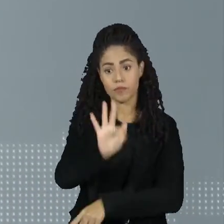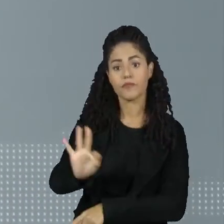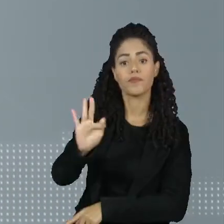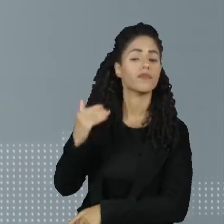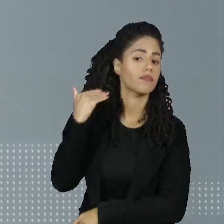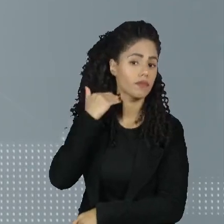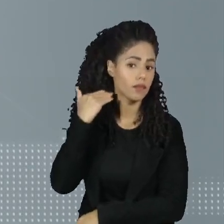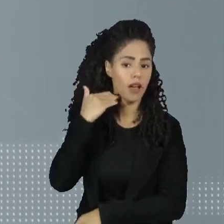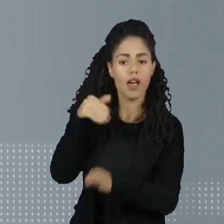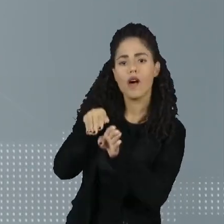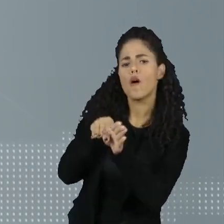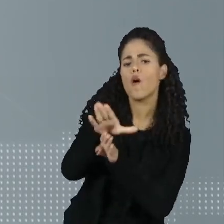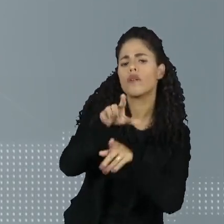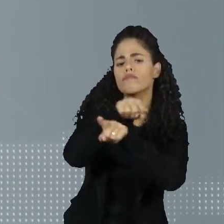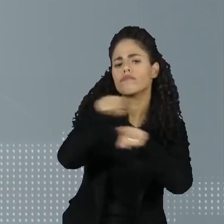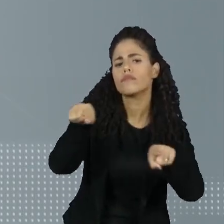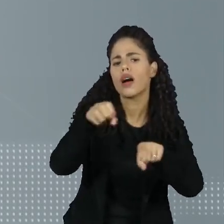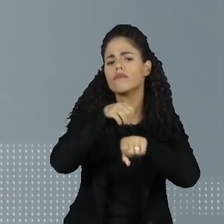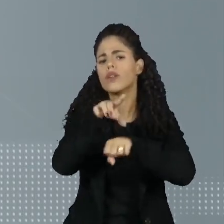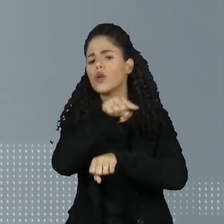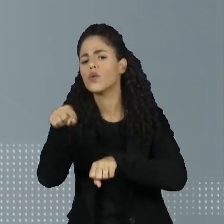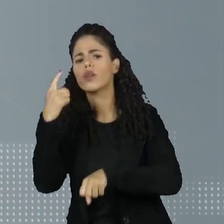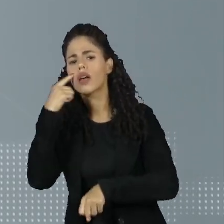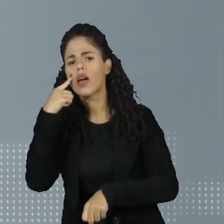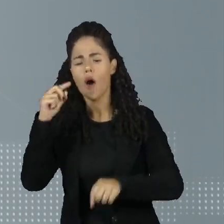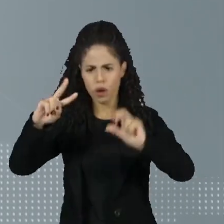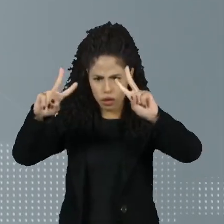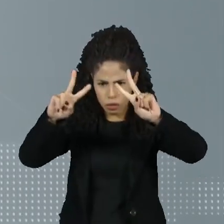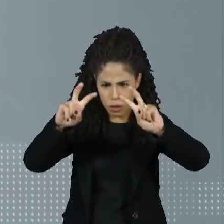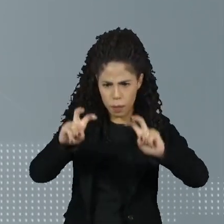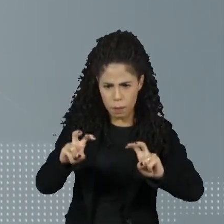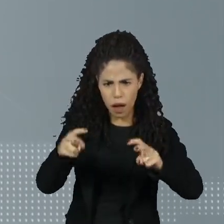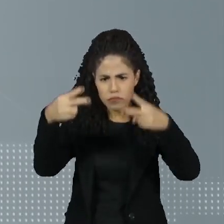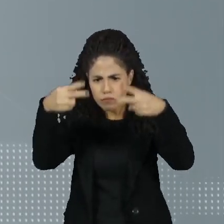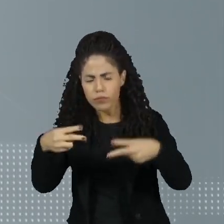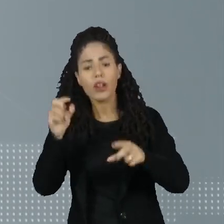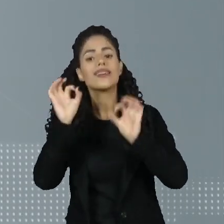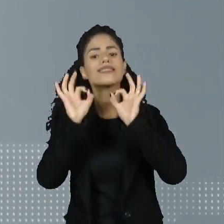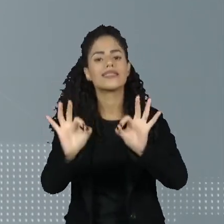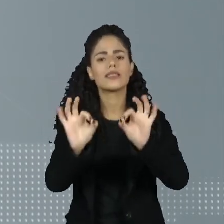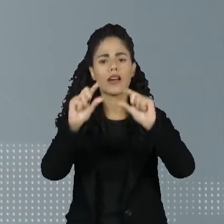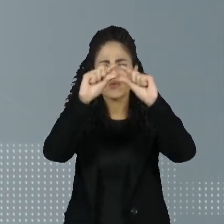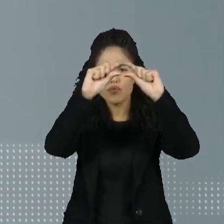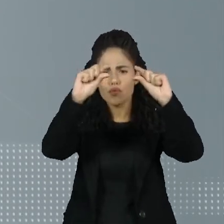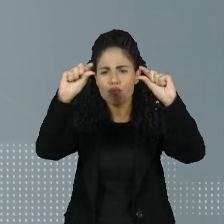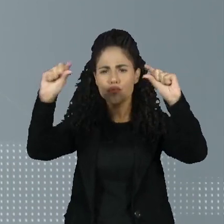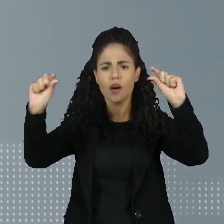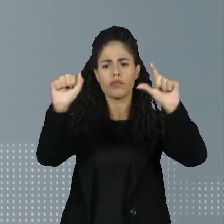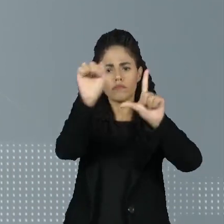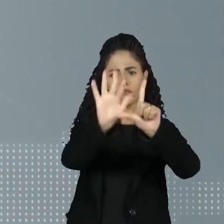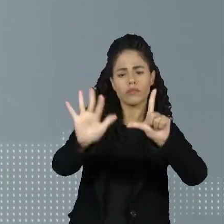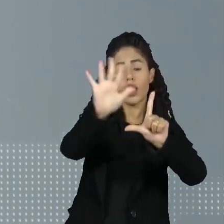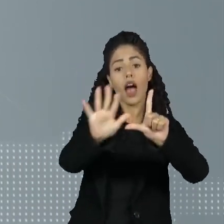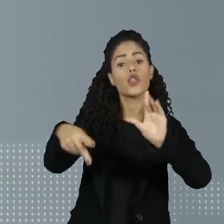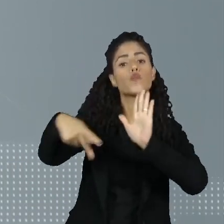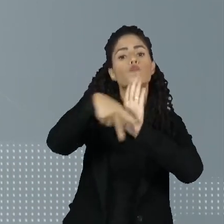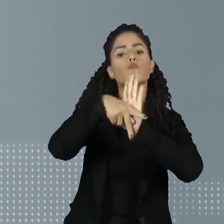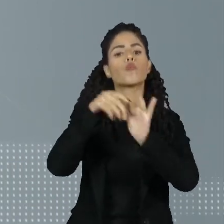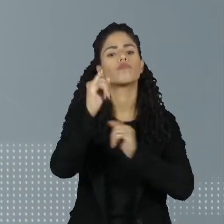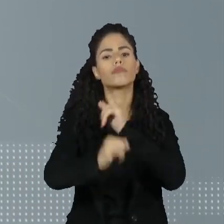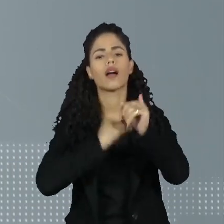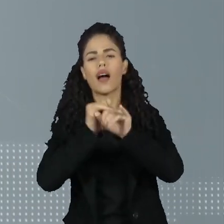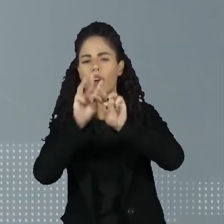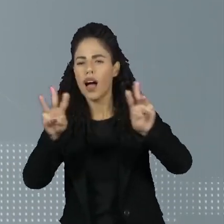de Bancos orienta os usuários a verificar com atenção o endereço e o layout do site. Sempre existem